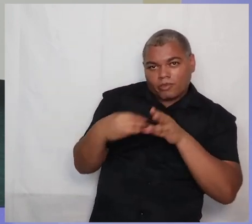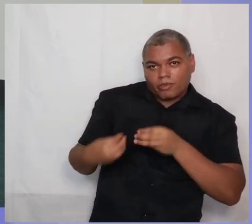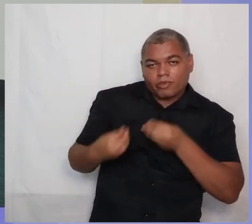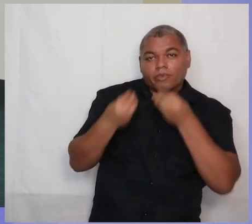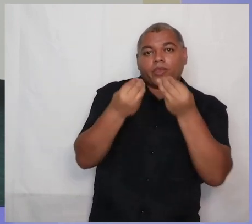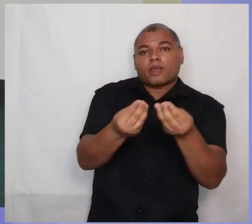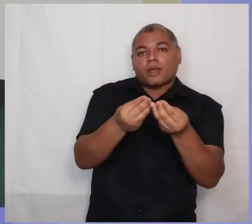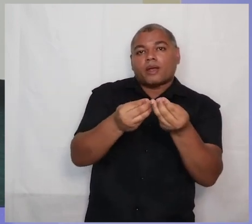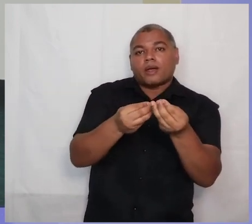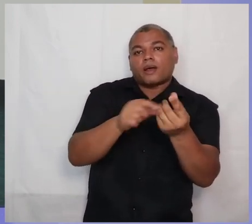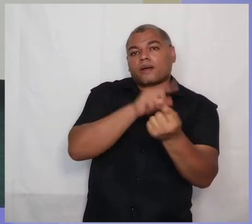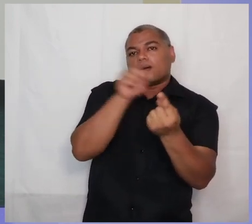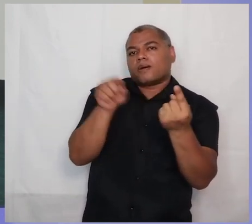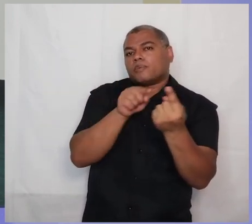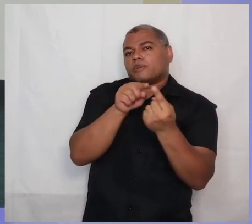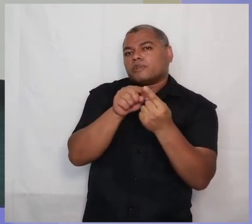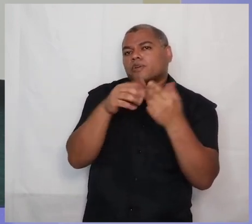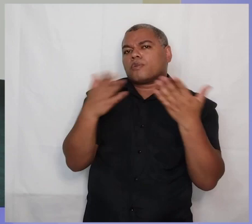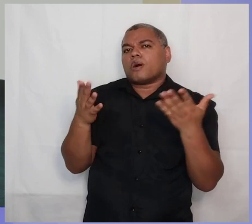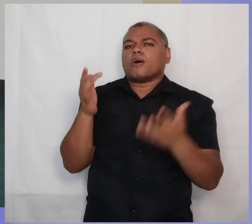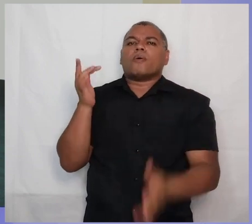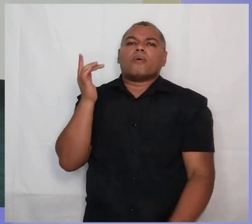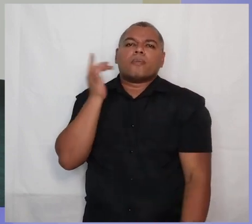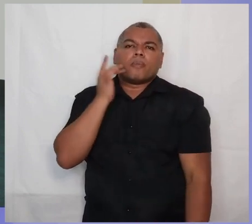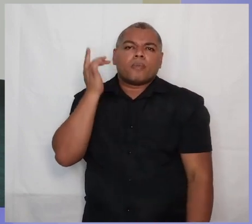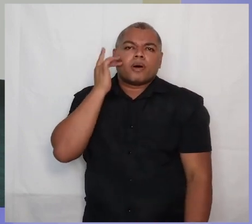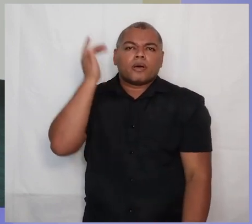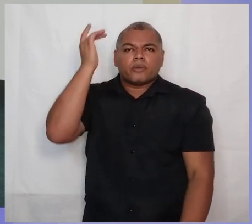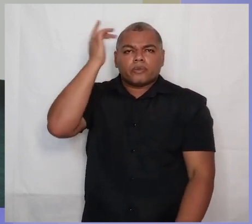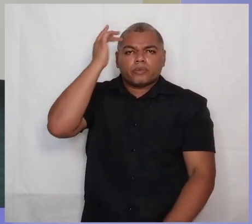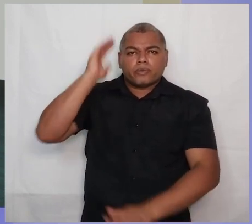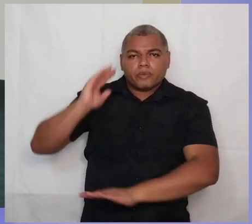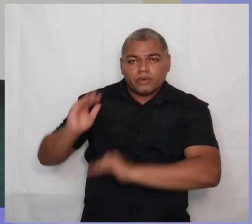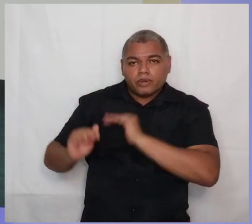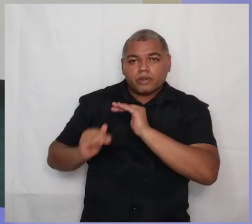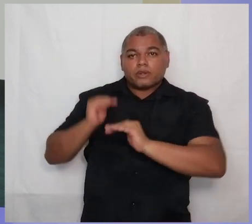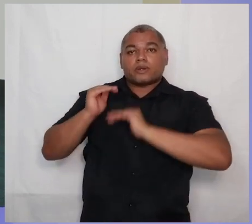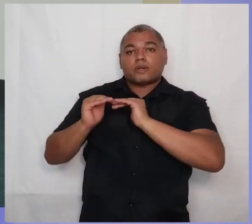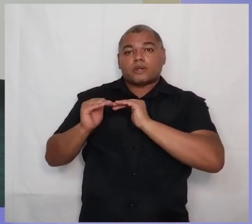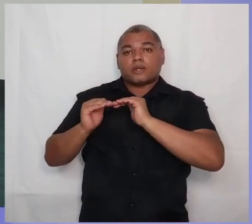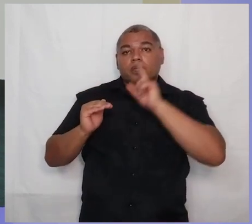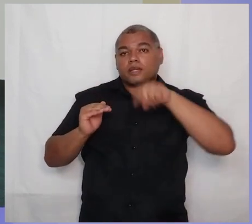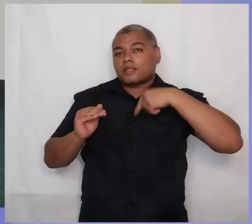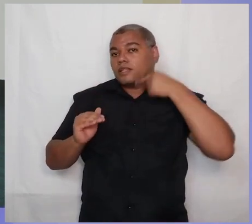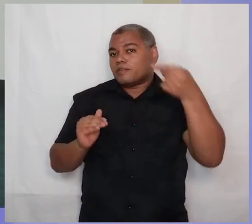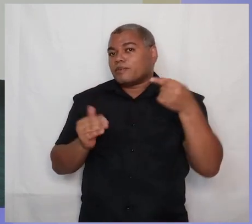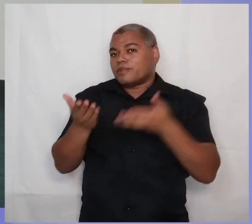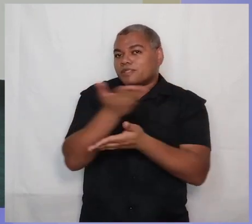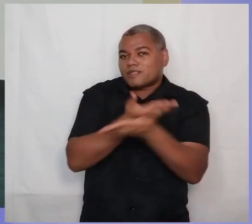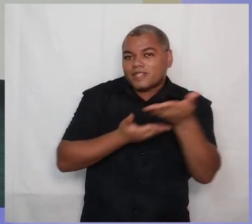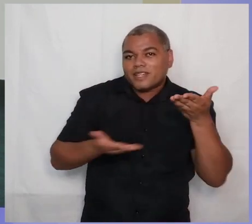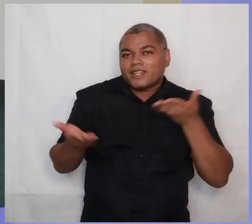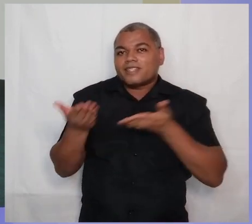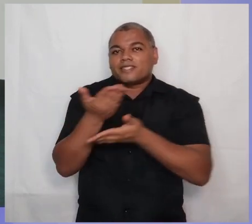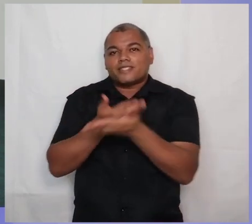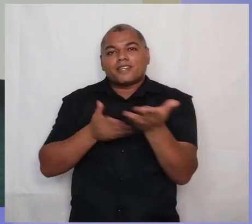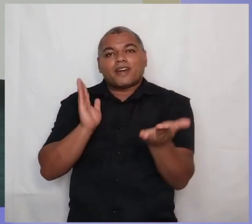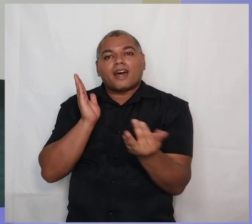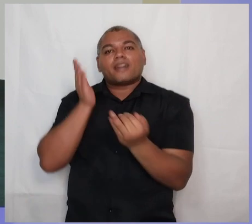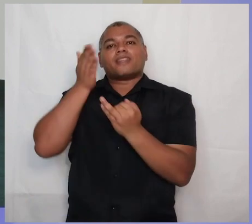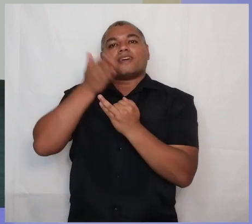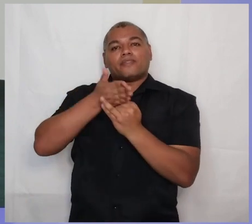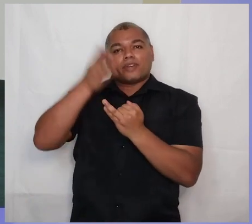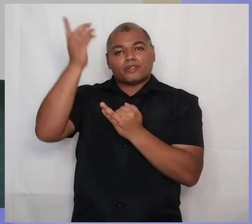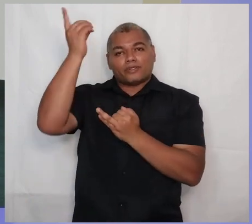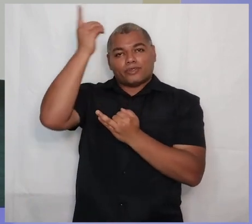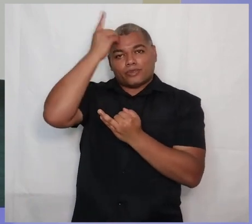tornem maduros. E ao se tornarem maduros, que eles sirvam uns aos outros nos seus dons espirituais, que é exatamente